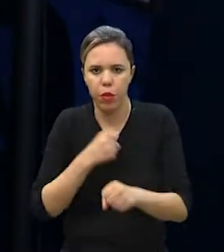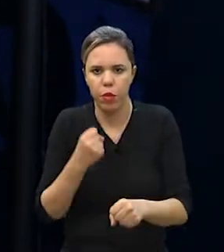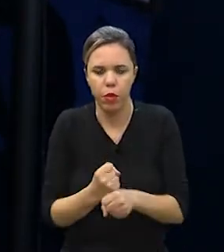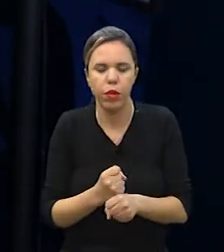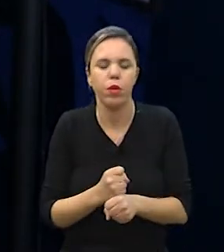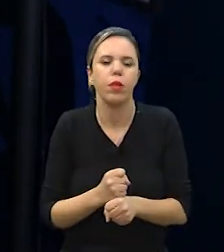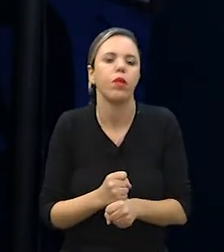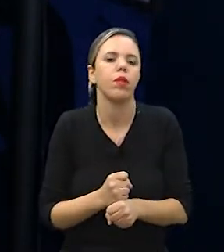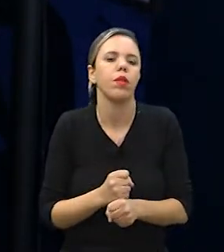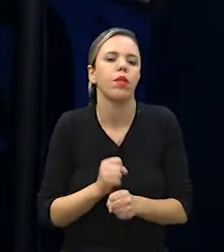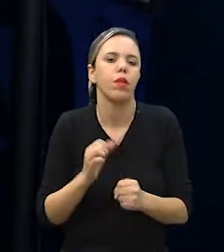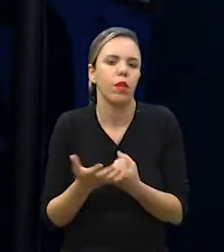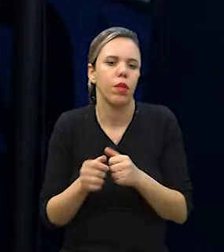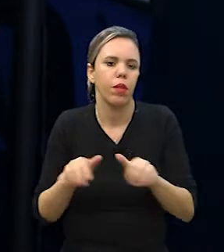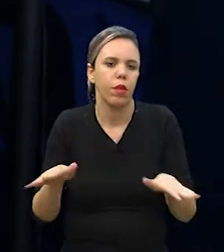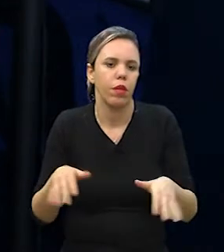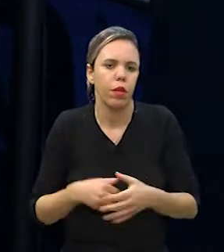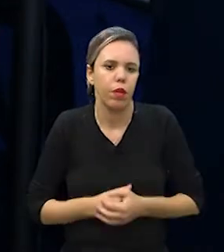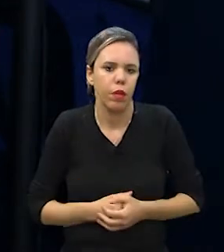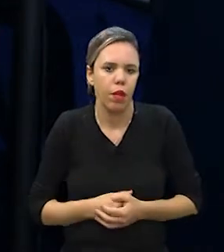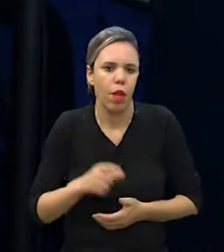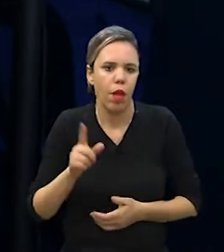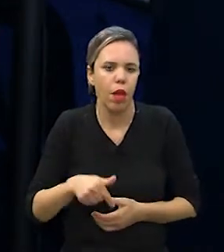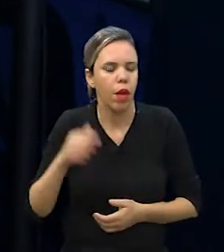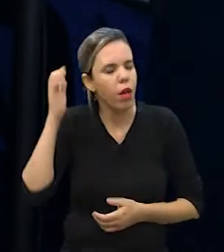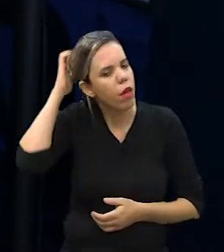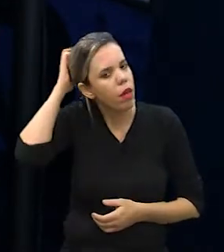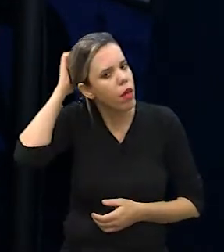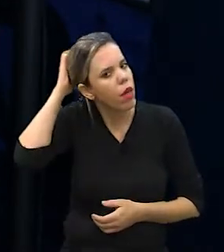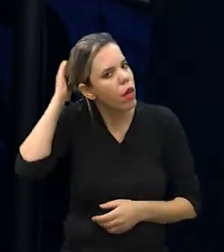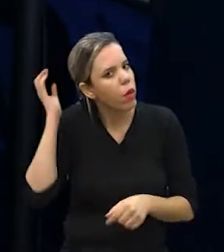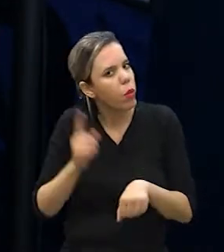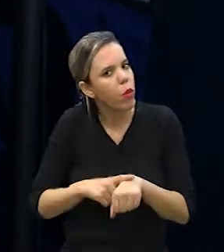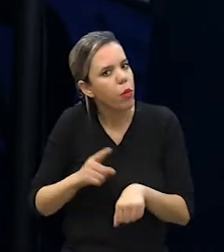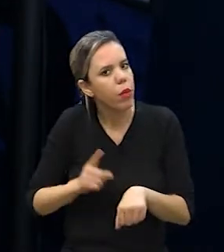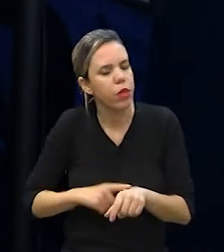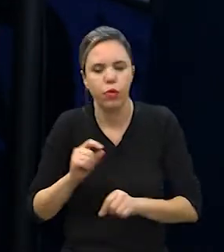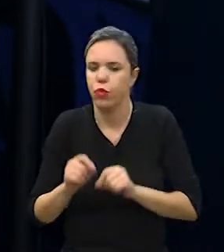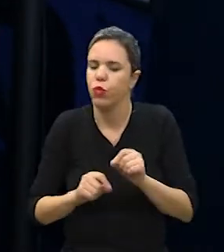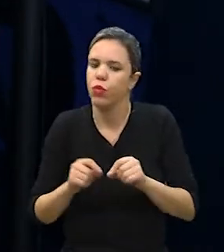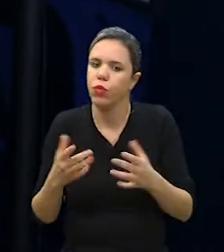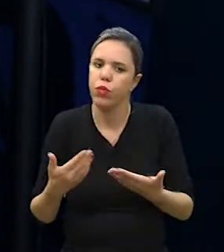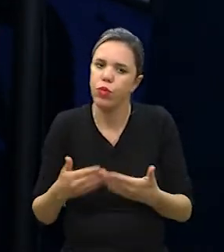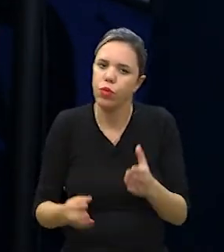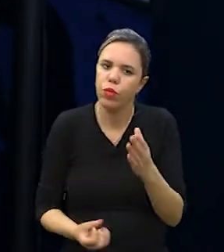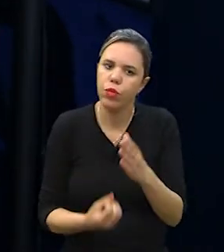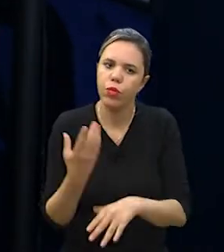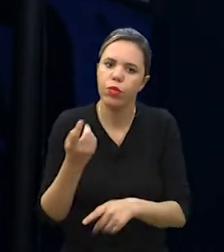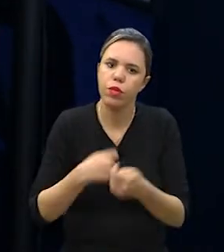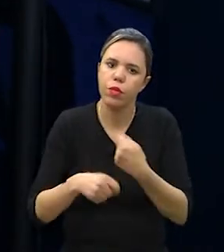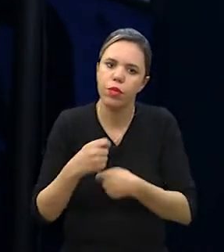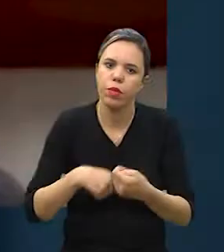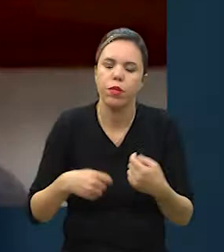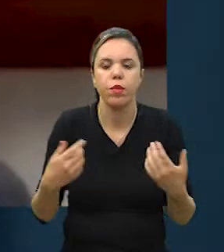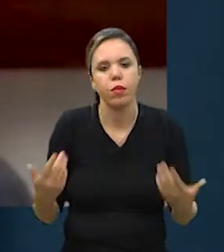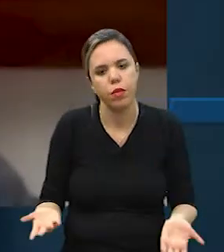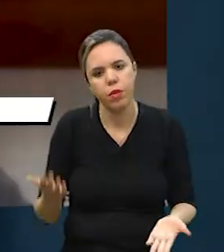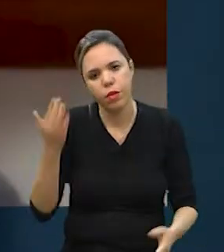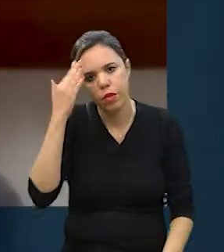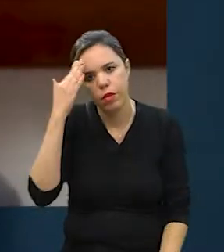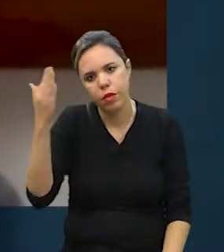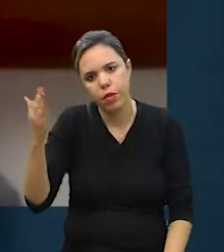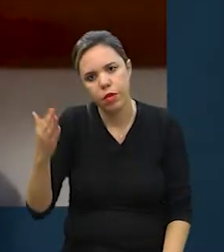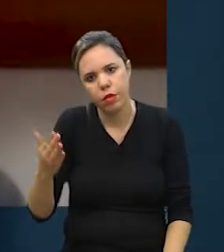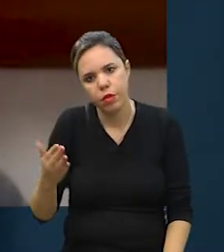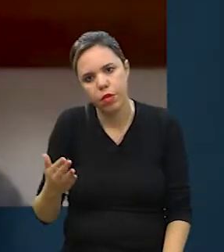gente estava aí no auge da pandemia, que era o momento de então se lançar no mercado. Então,